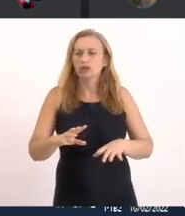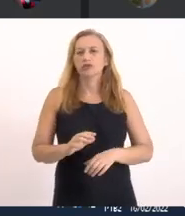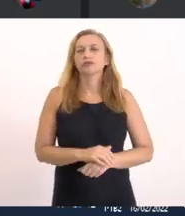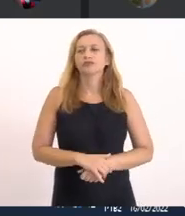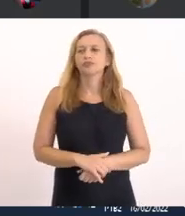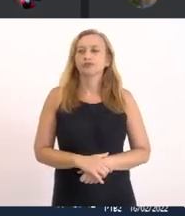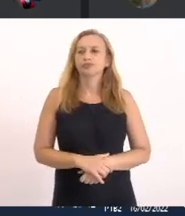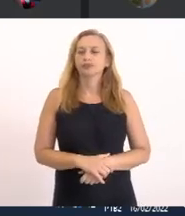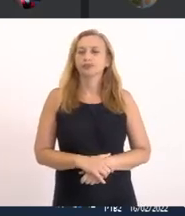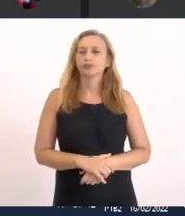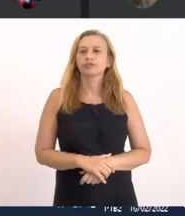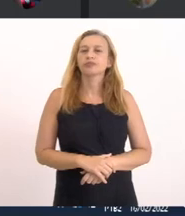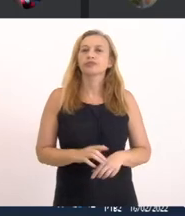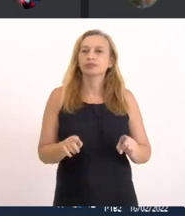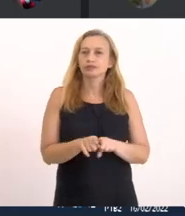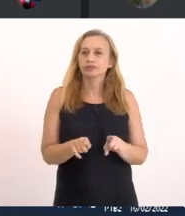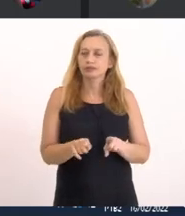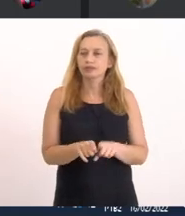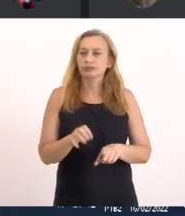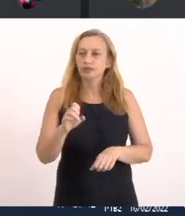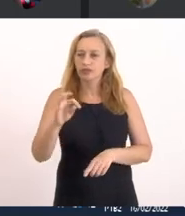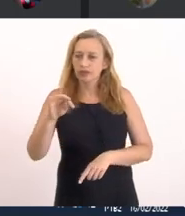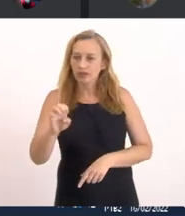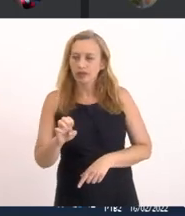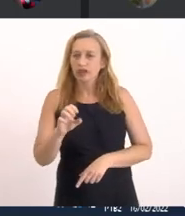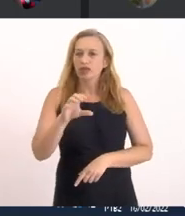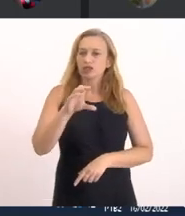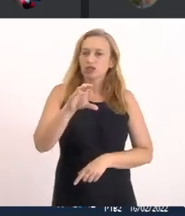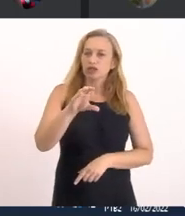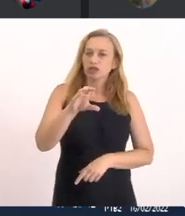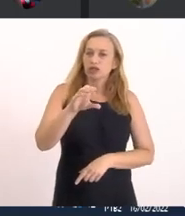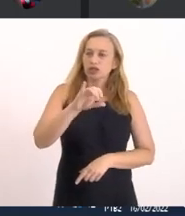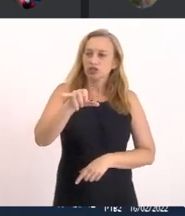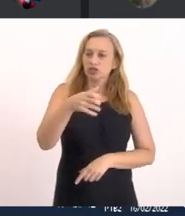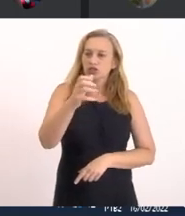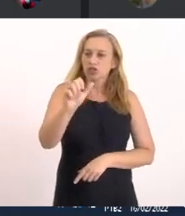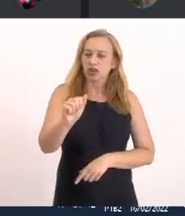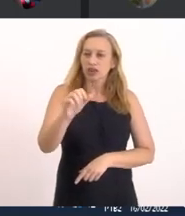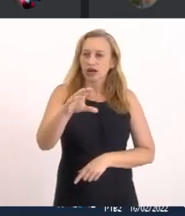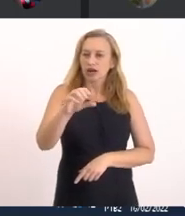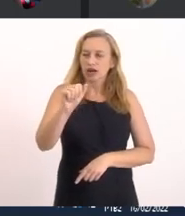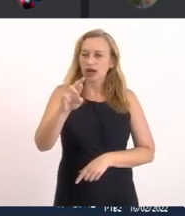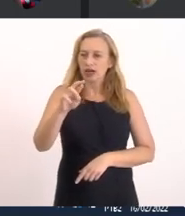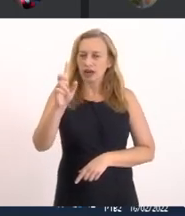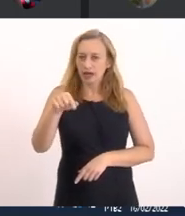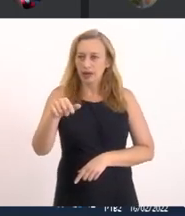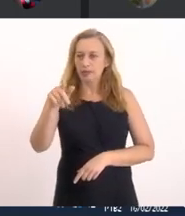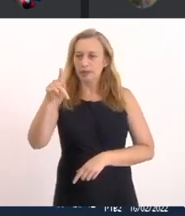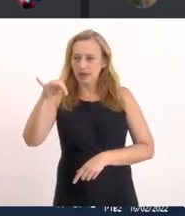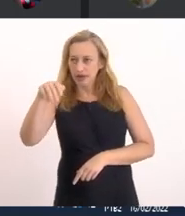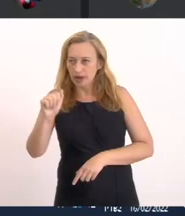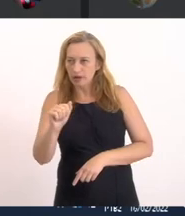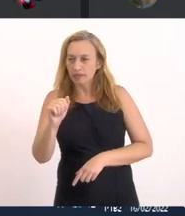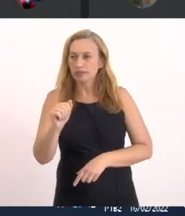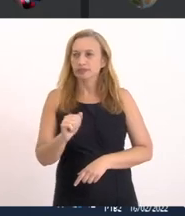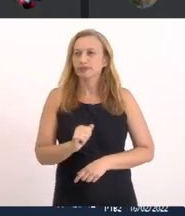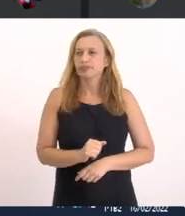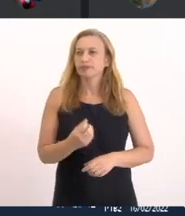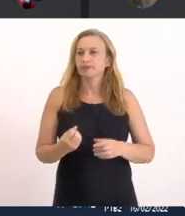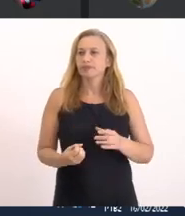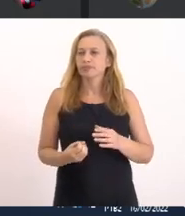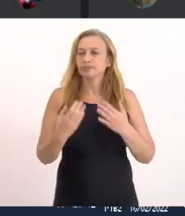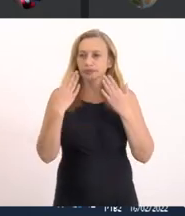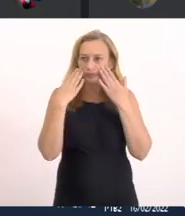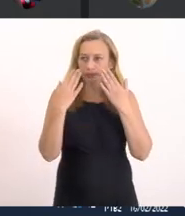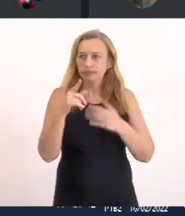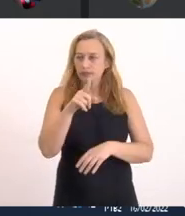dela A mesma coisa Que a Ete Jacarepiá Que é uma Ete Em que a representante Do consórcio Do comitê de bacia Lá do